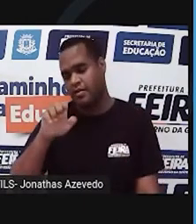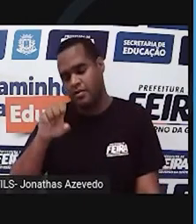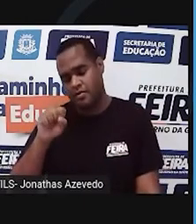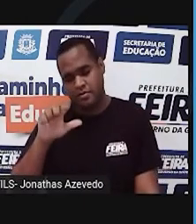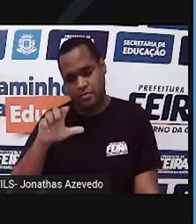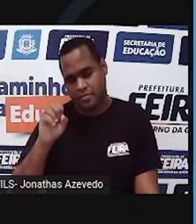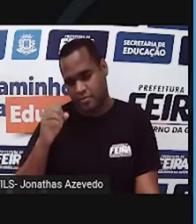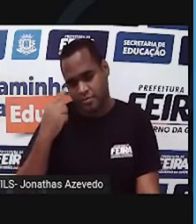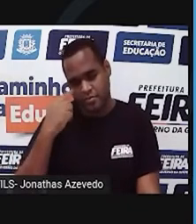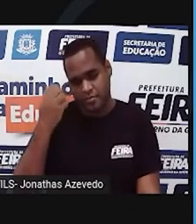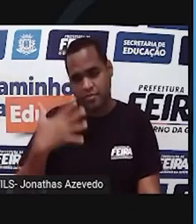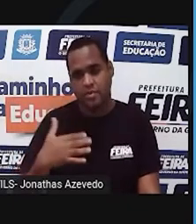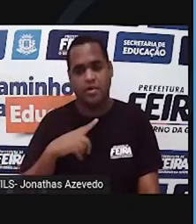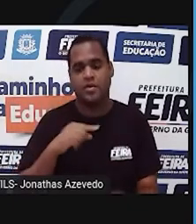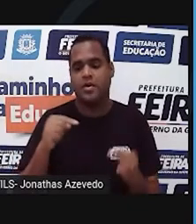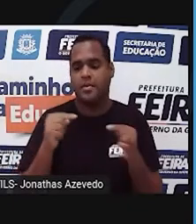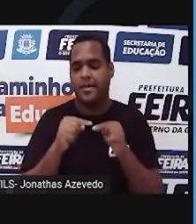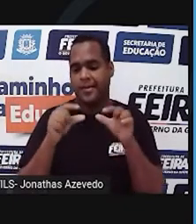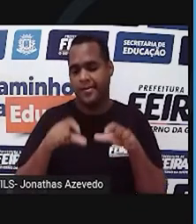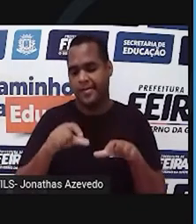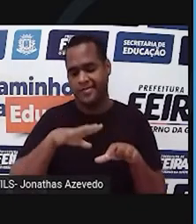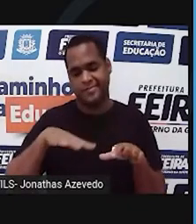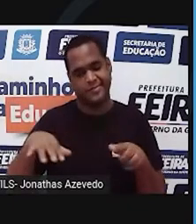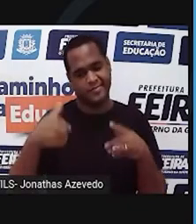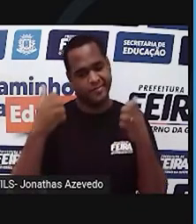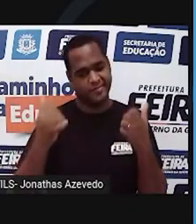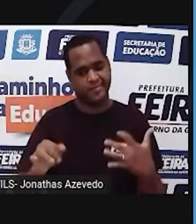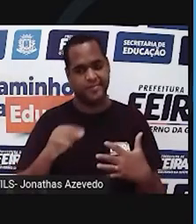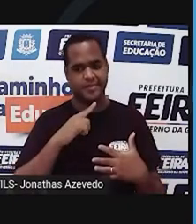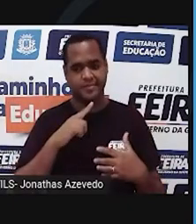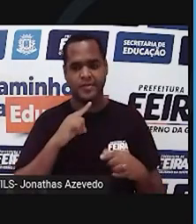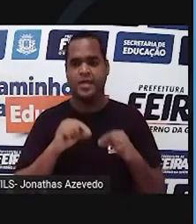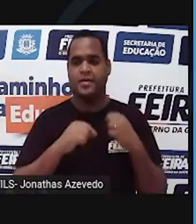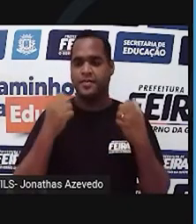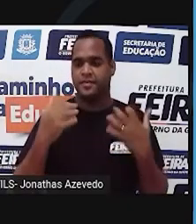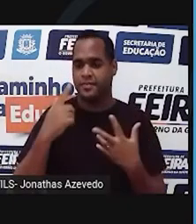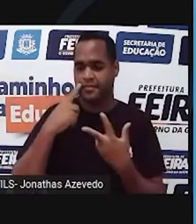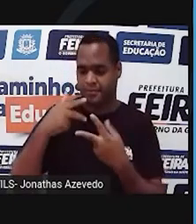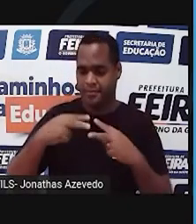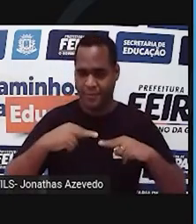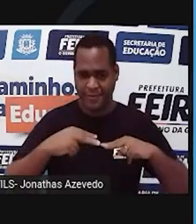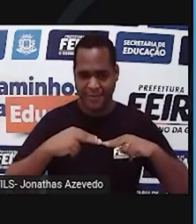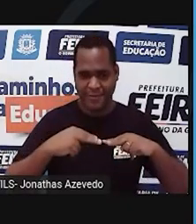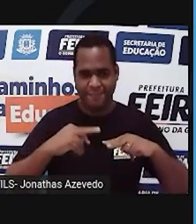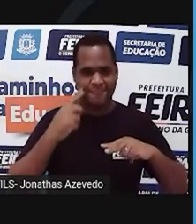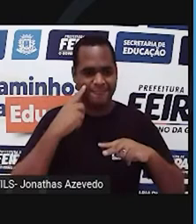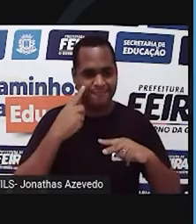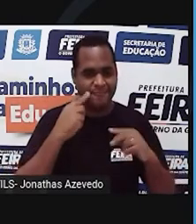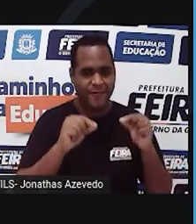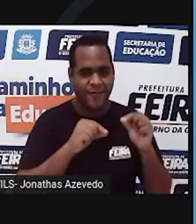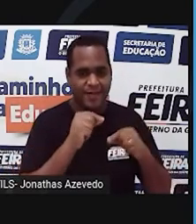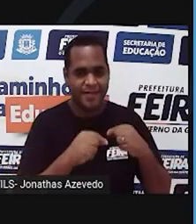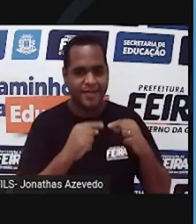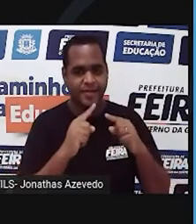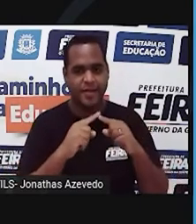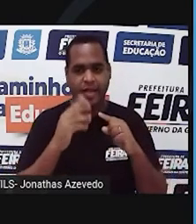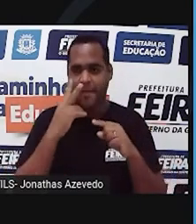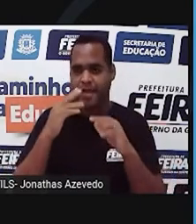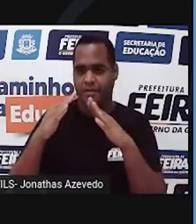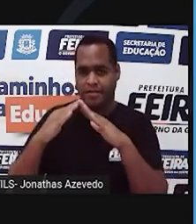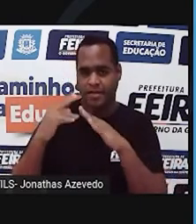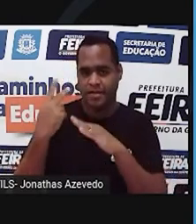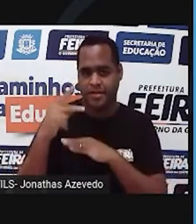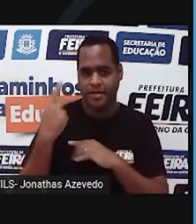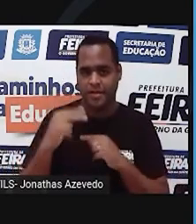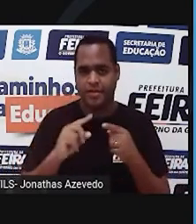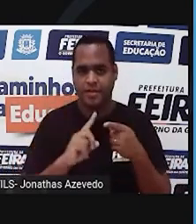são alelos ficam localizados no mesmo ocus. Que é um lugarzinho lá no cromossomo que recebeu esse nome, que é como se fosse a casinha deles, como está mostrando aqui a imagem. Ocus é